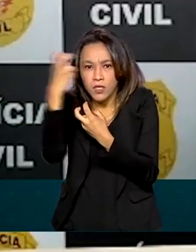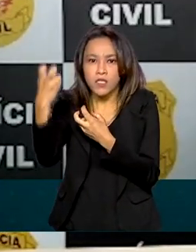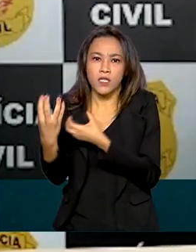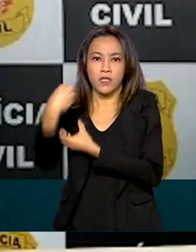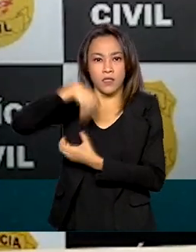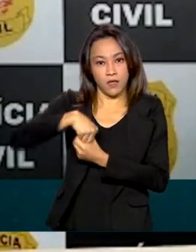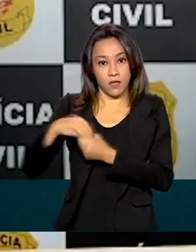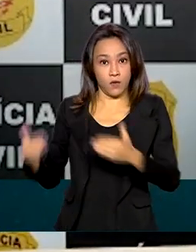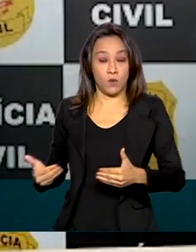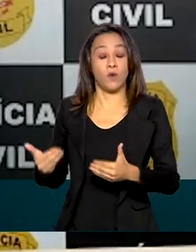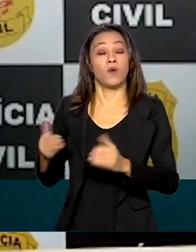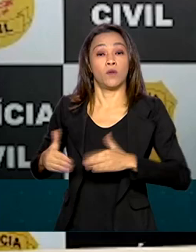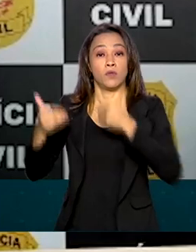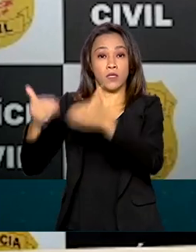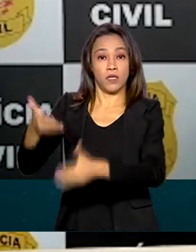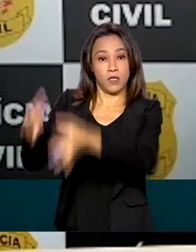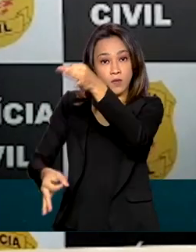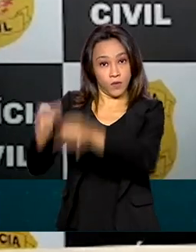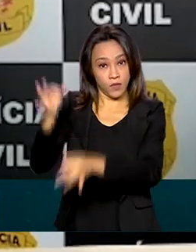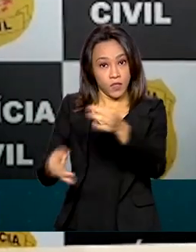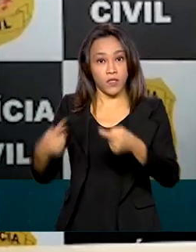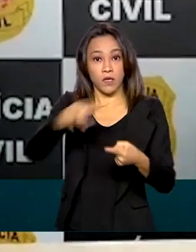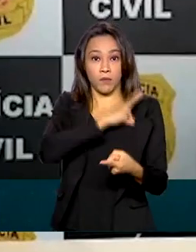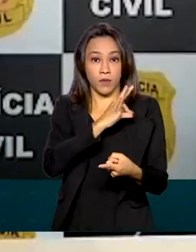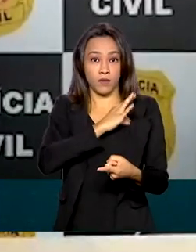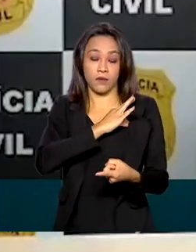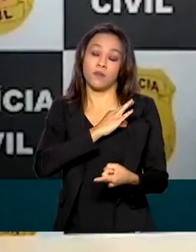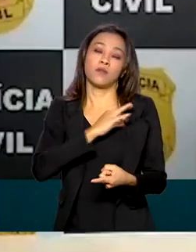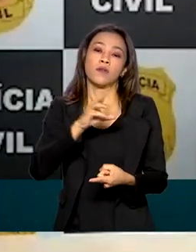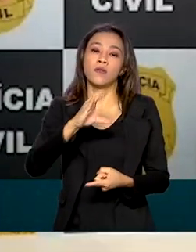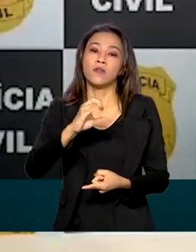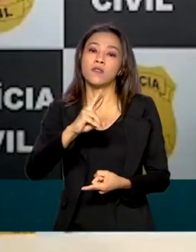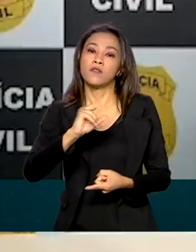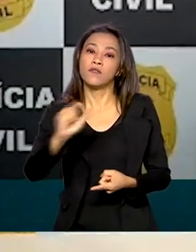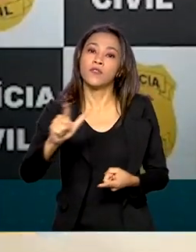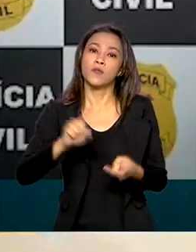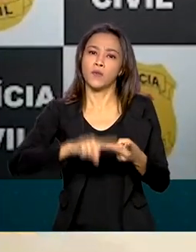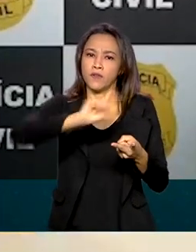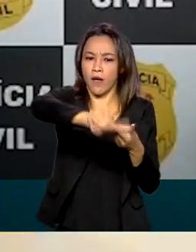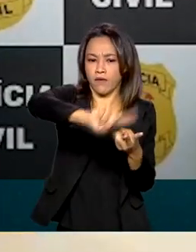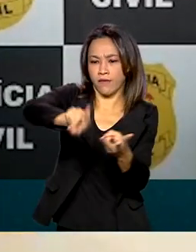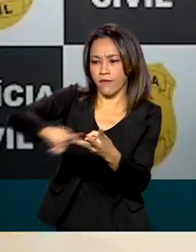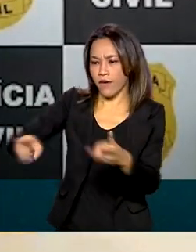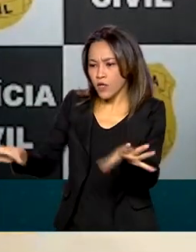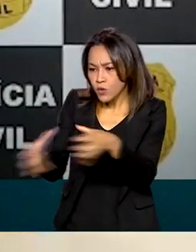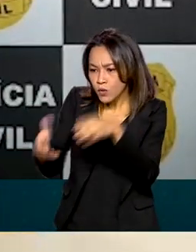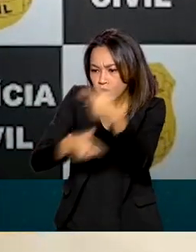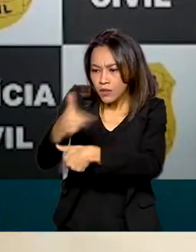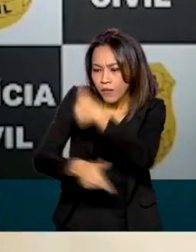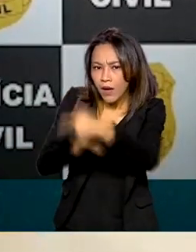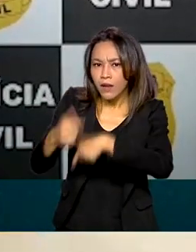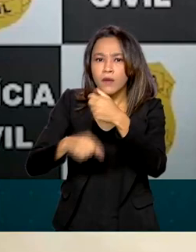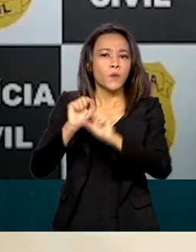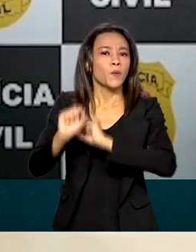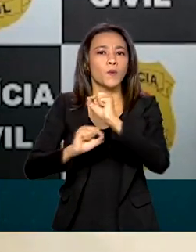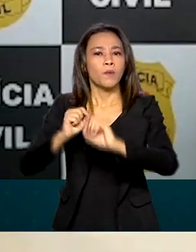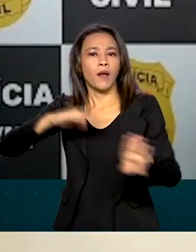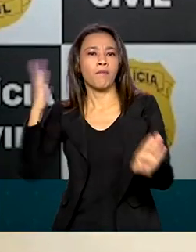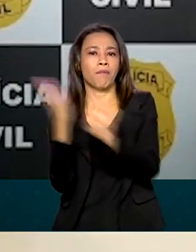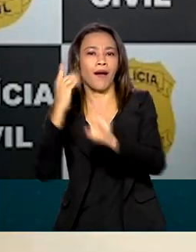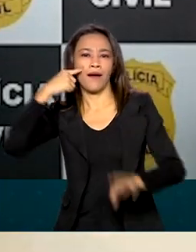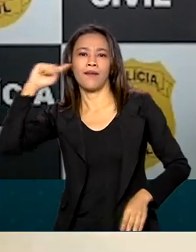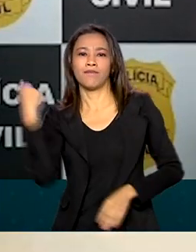da Justiça, esta Polícia Civil do DF e as várias unidades que trabalharam juntas para a